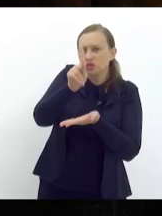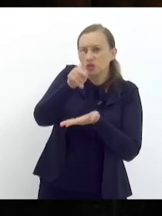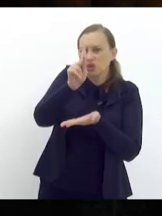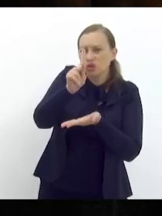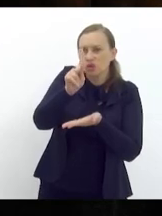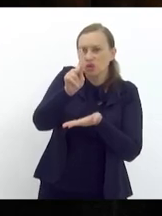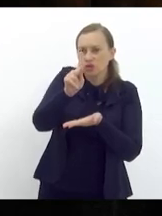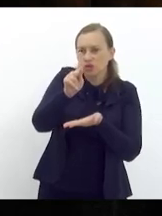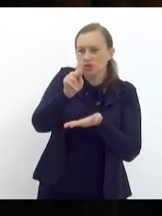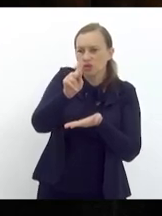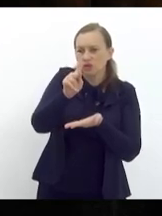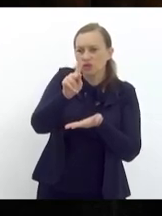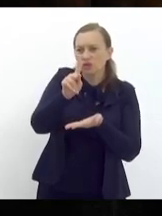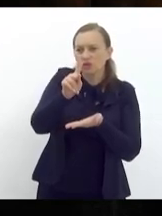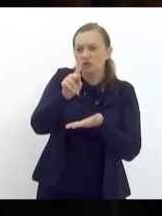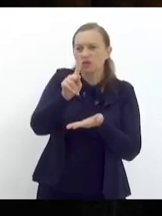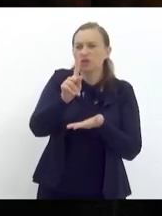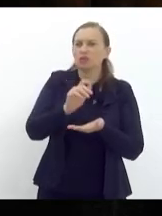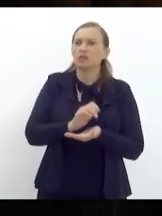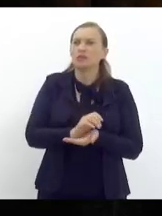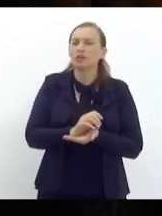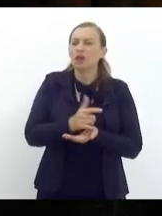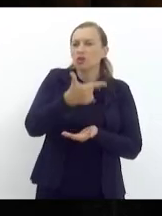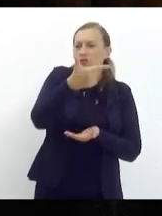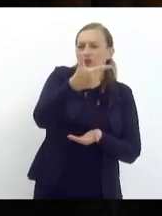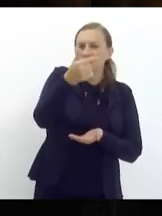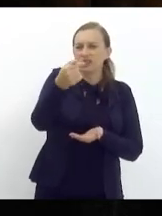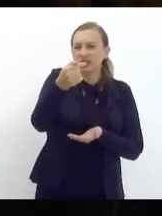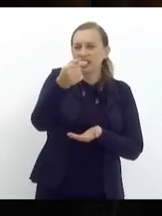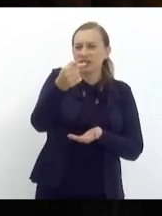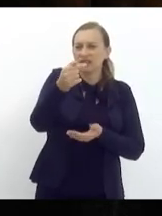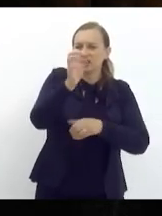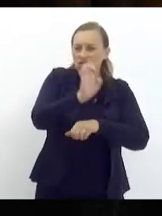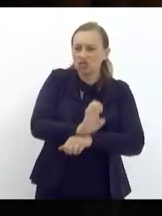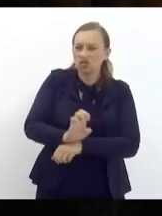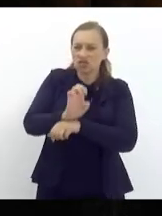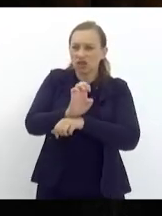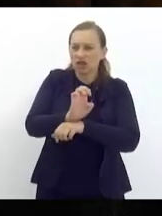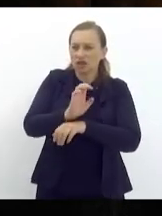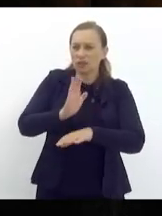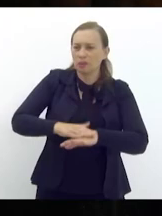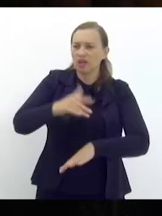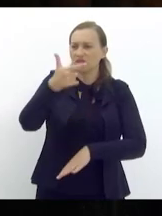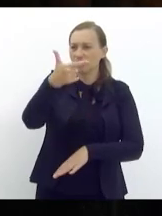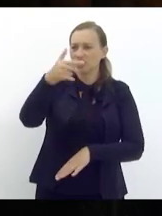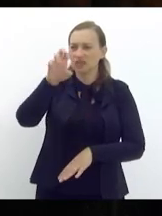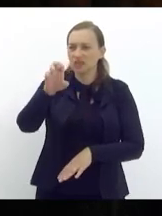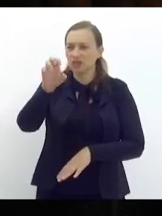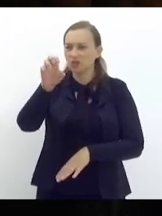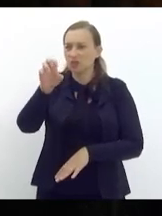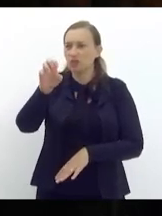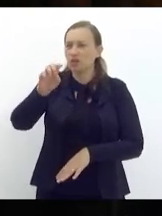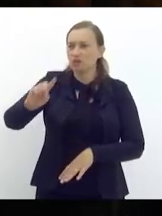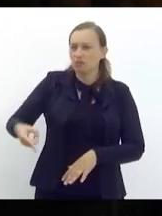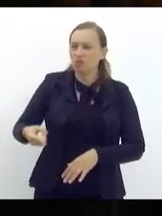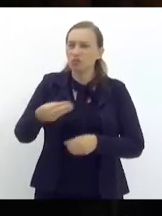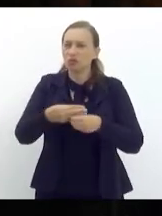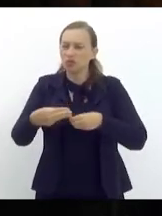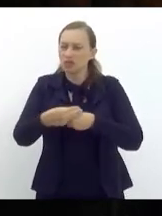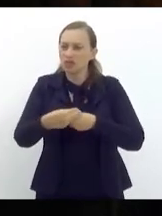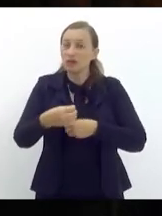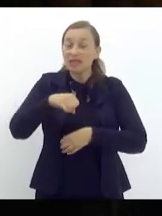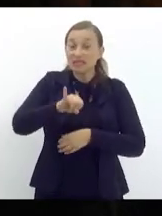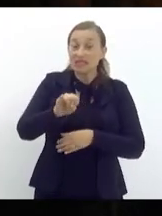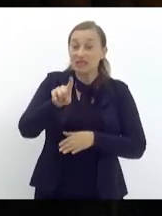subnacionais isto é os 27 estados e os mais de 5 mil municípios se